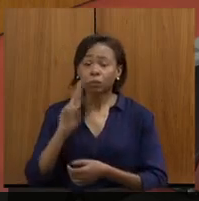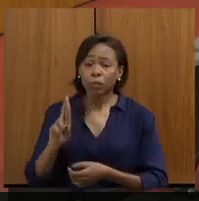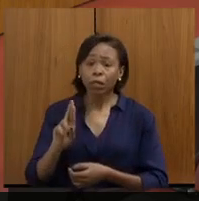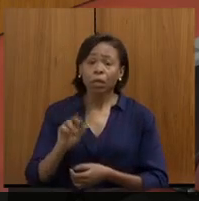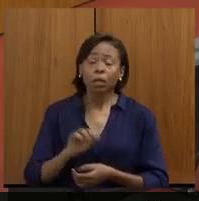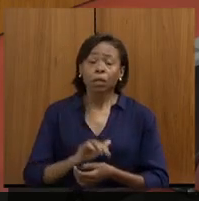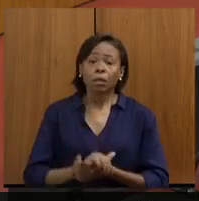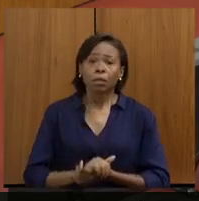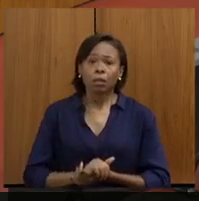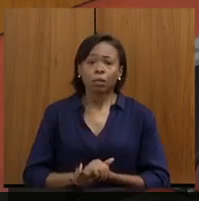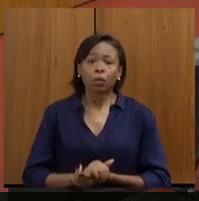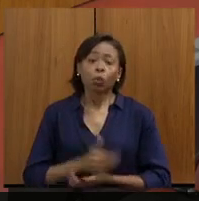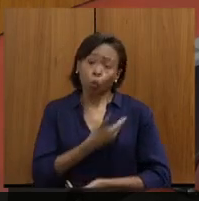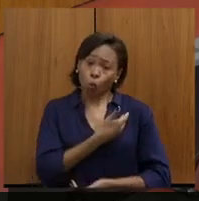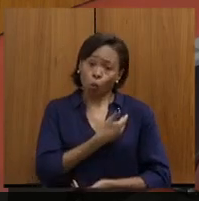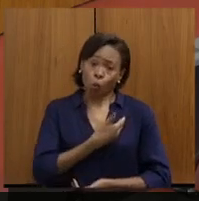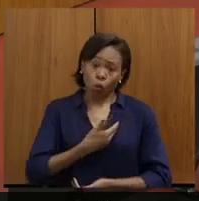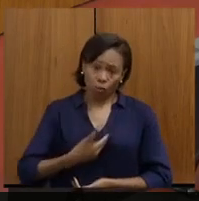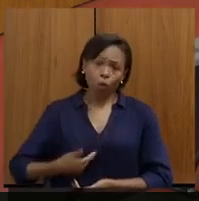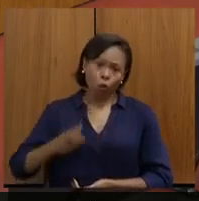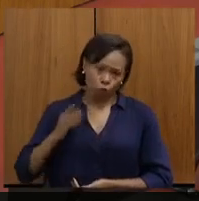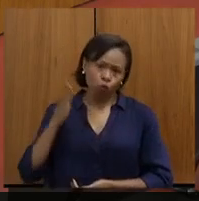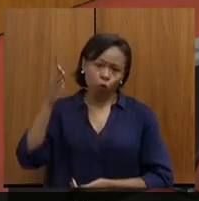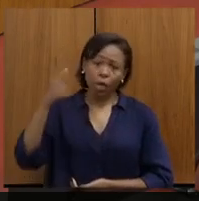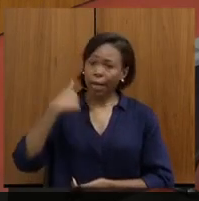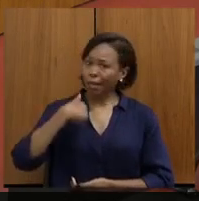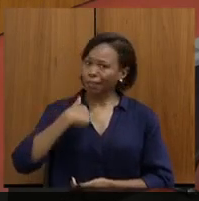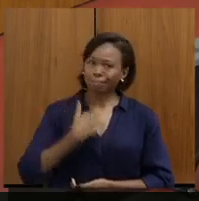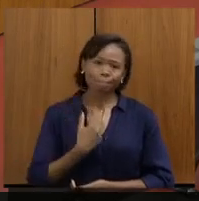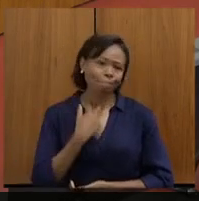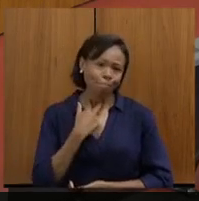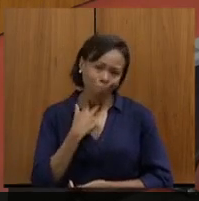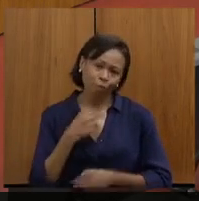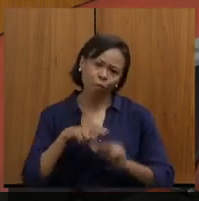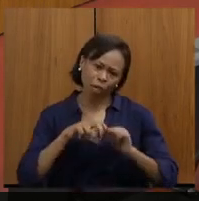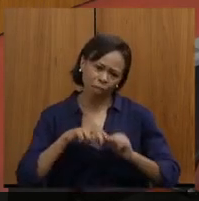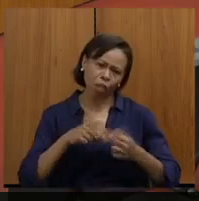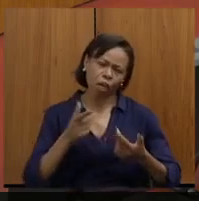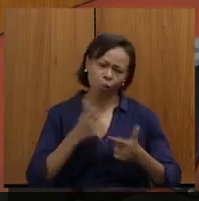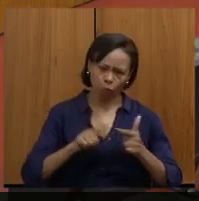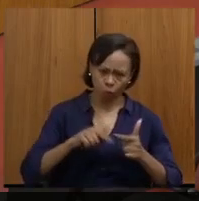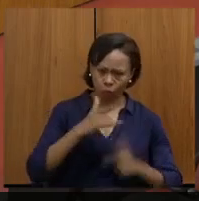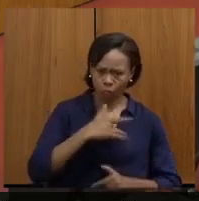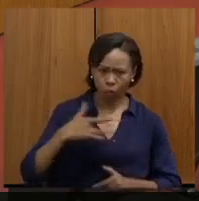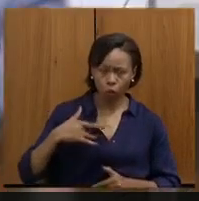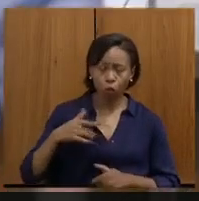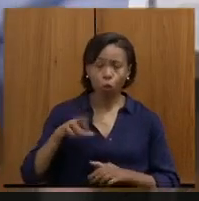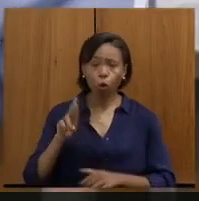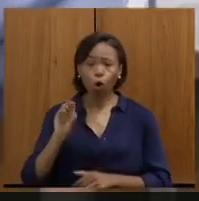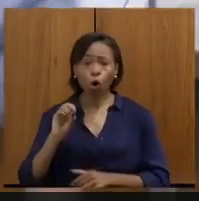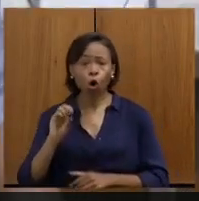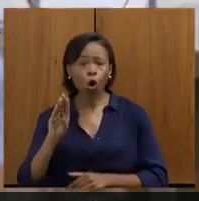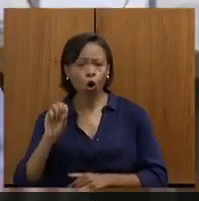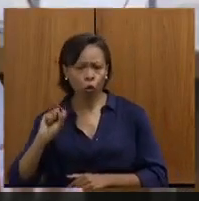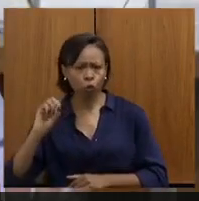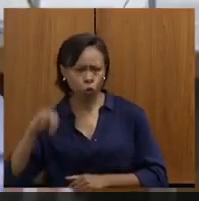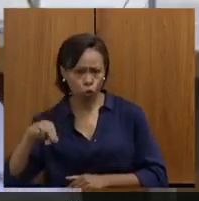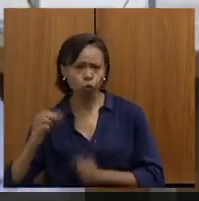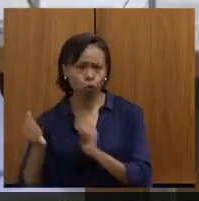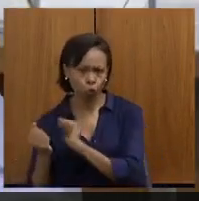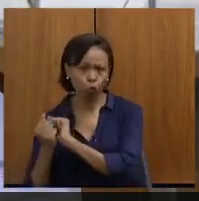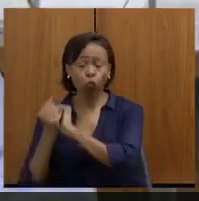Governador, eu infelizmente não pude ir em função dessa questão da saúde, mas o Robson, o nosso diretor-geral, ele esteve com o governador nessa visita